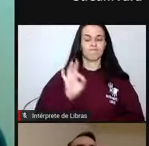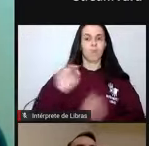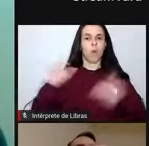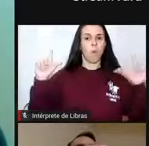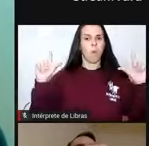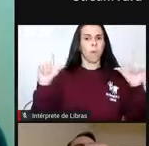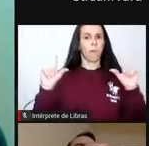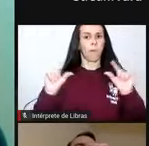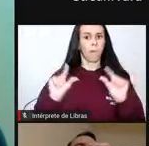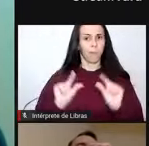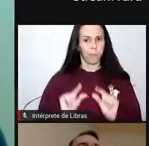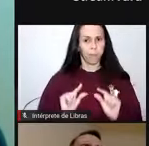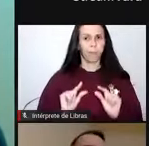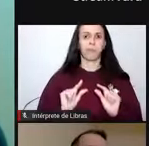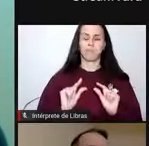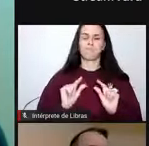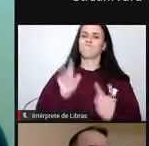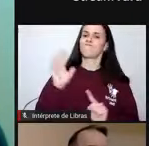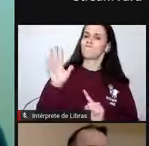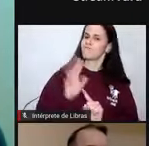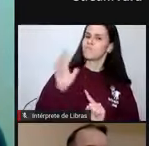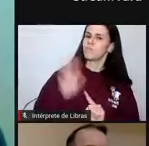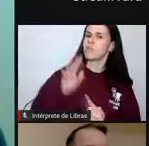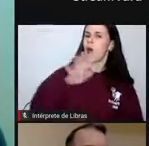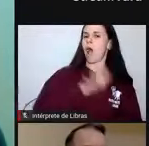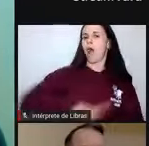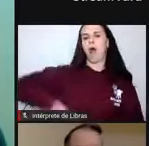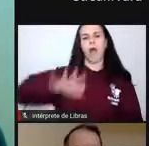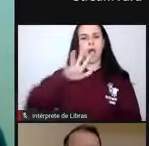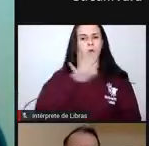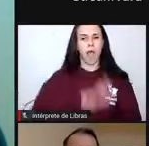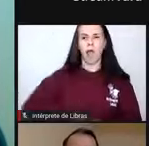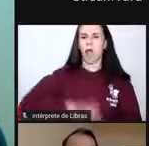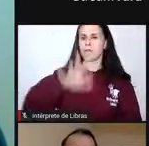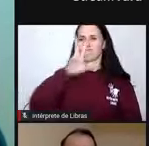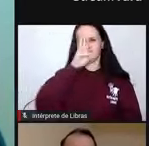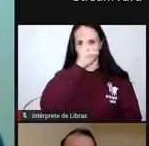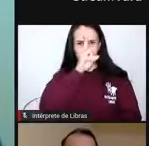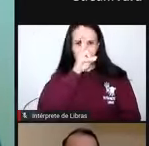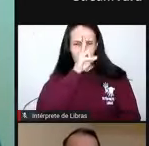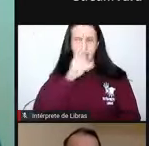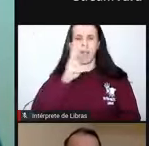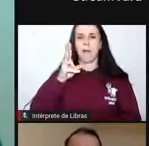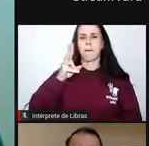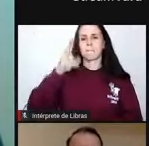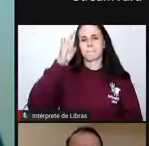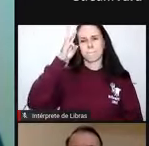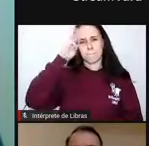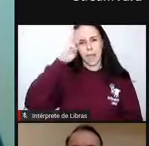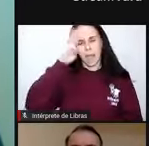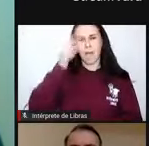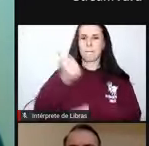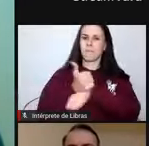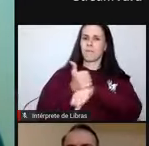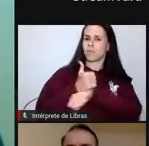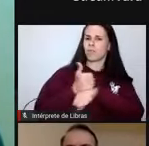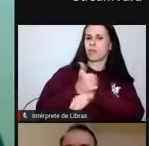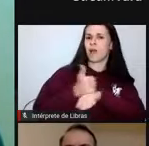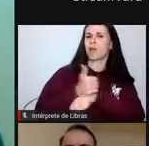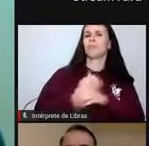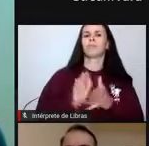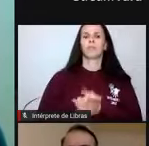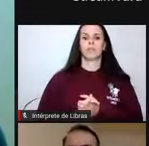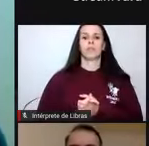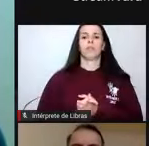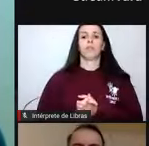está sabendo, vai atingir todas as áreas, desde o ensino básico, médio, profissionalizante e também superior, e pega de